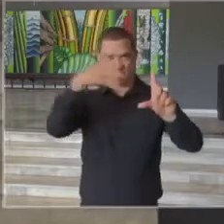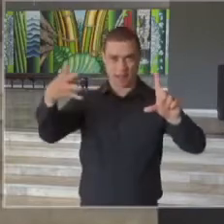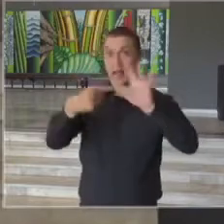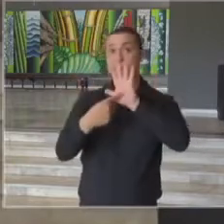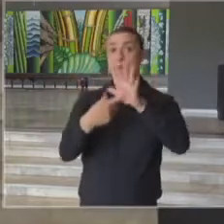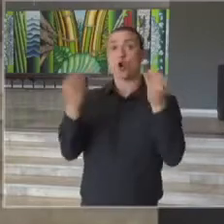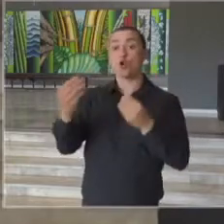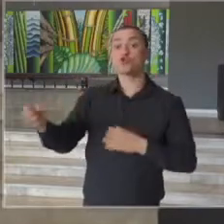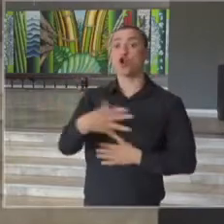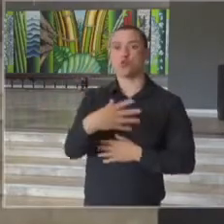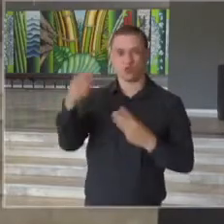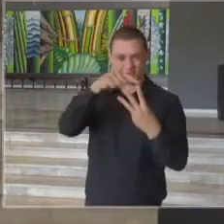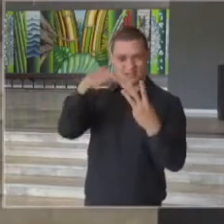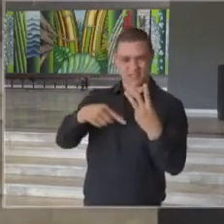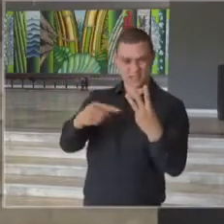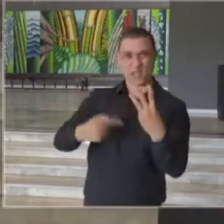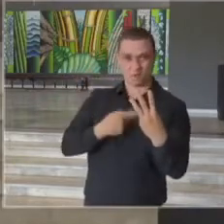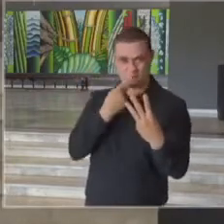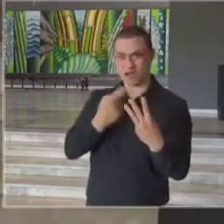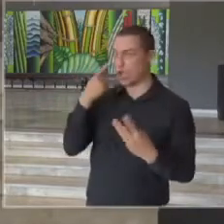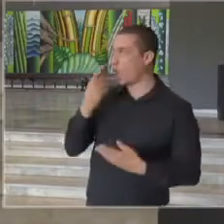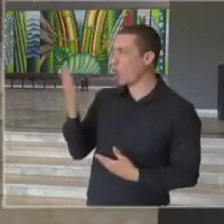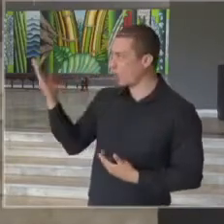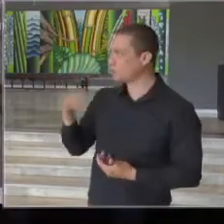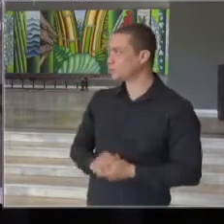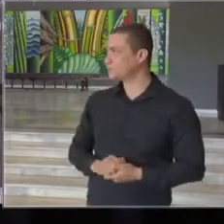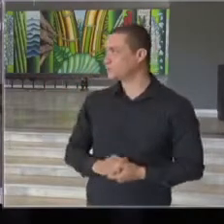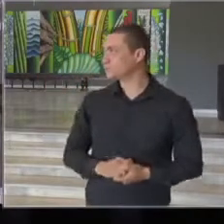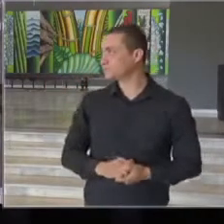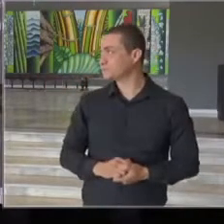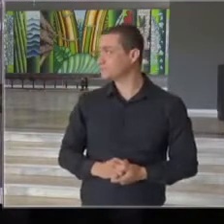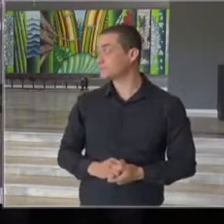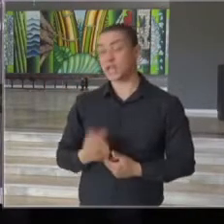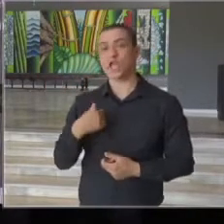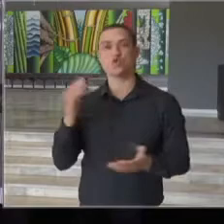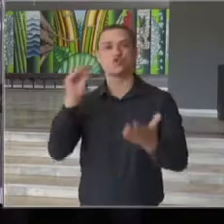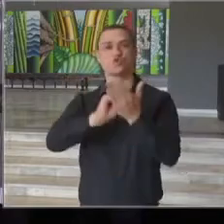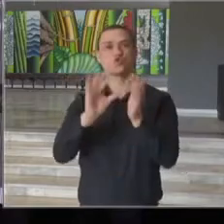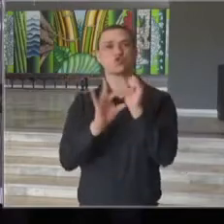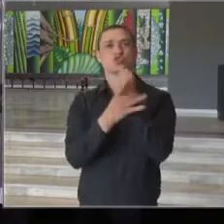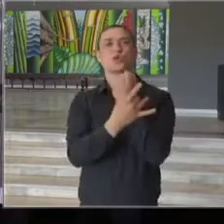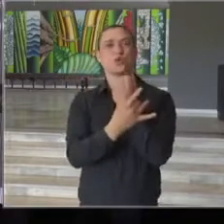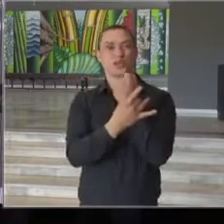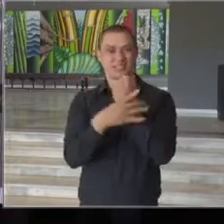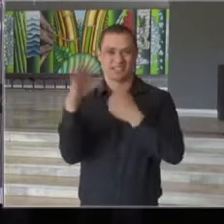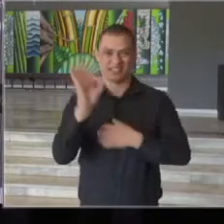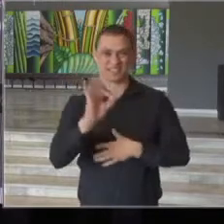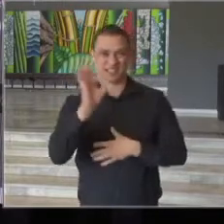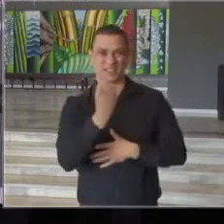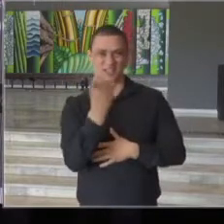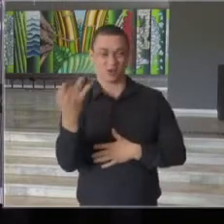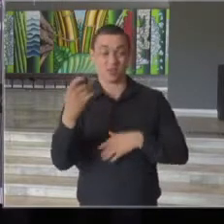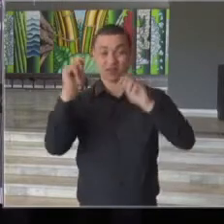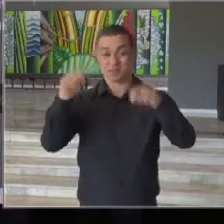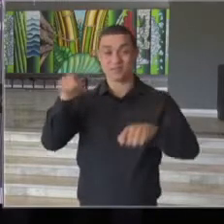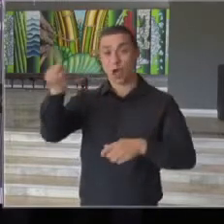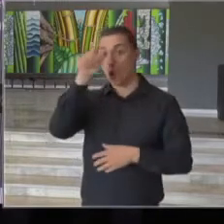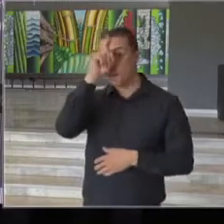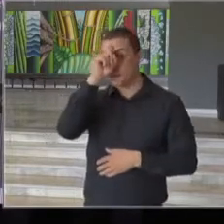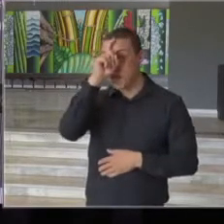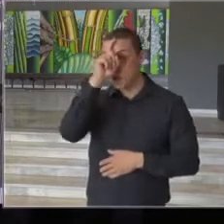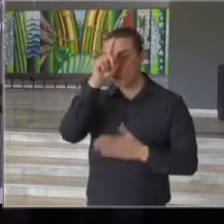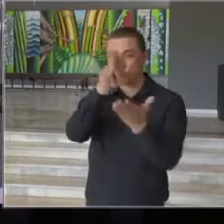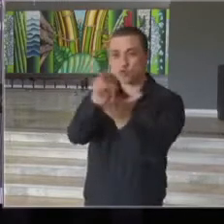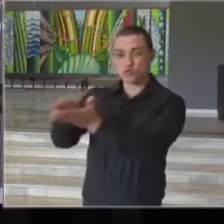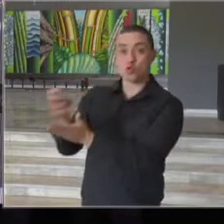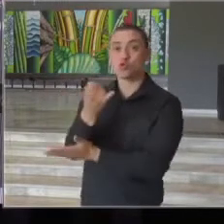exatamente esses três pontos que eu mencionei. A margem de segurança que foi adicionada, com relação à capacidade hospitalar,